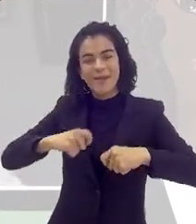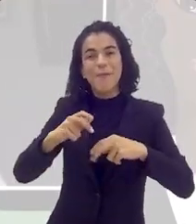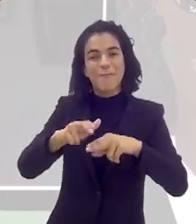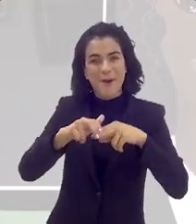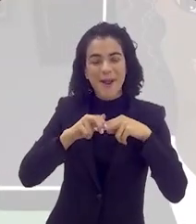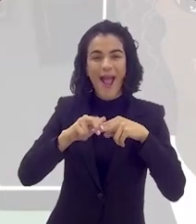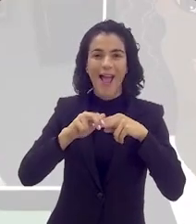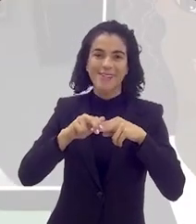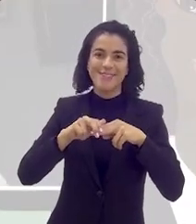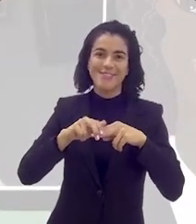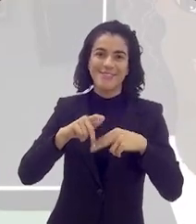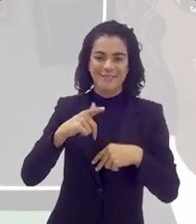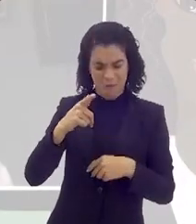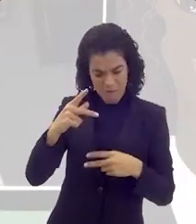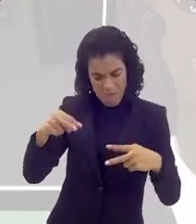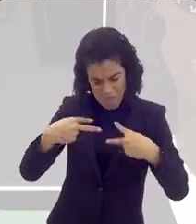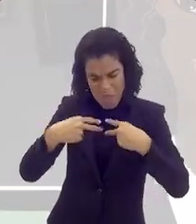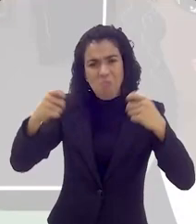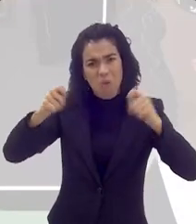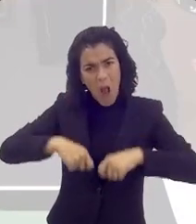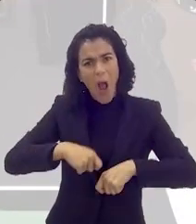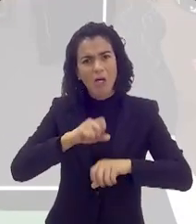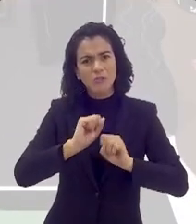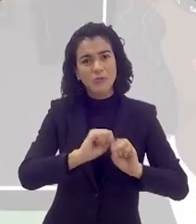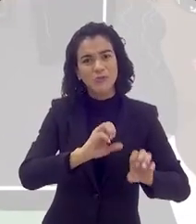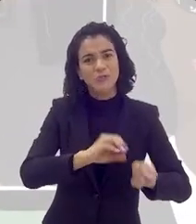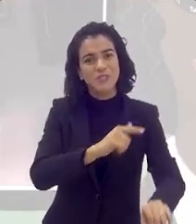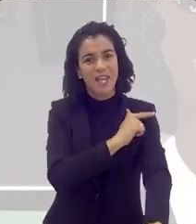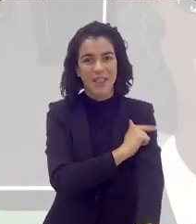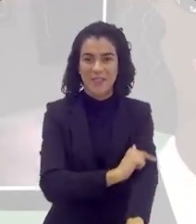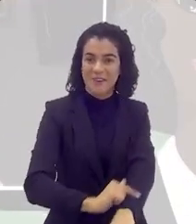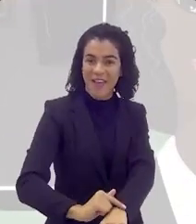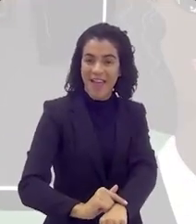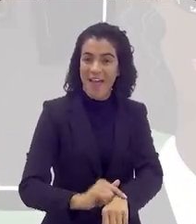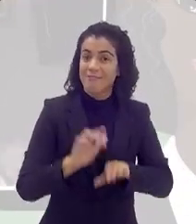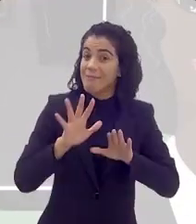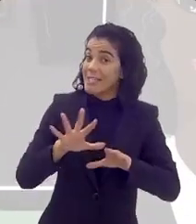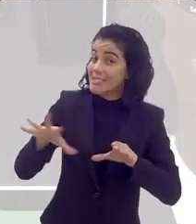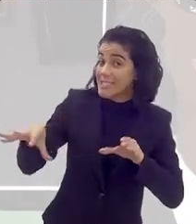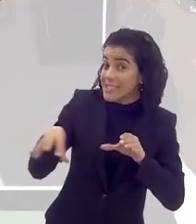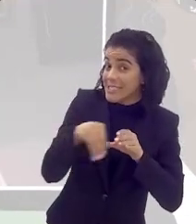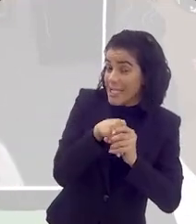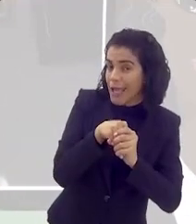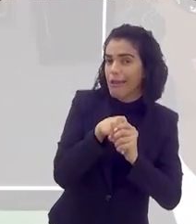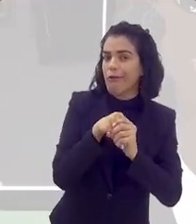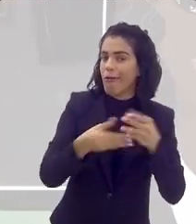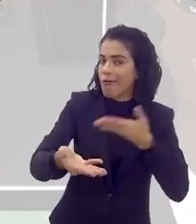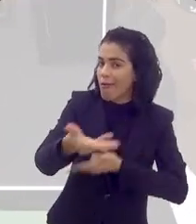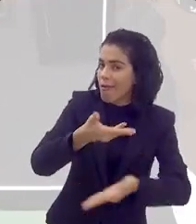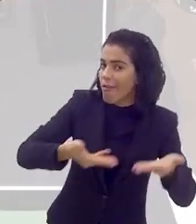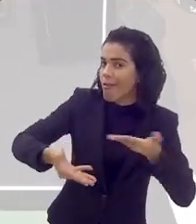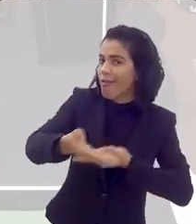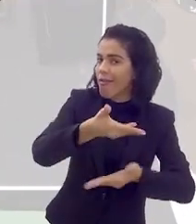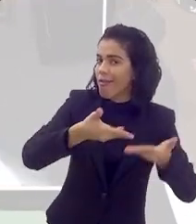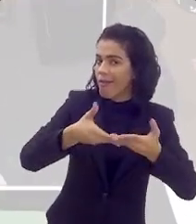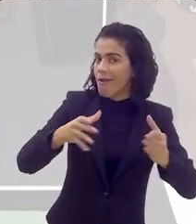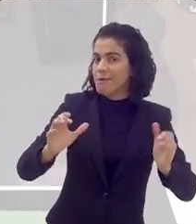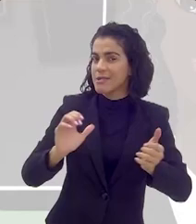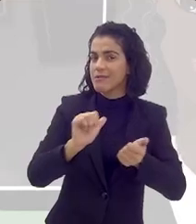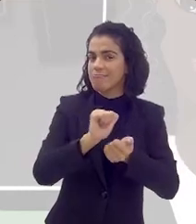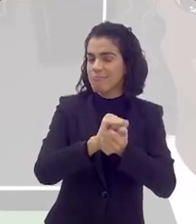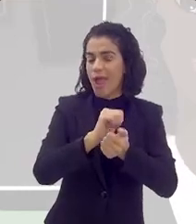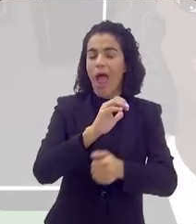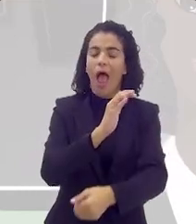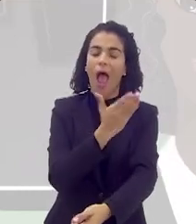exatamente de saber que a gente pode sim educar. Mas, claramente, junto da parceria com o marido,